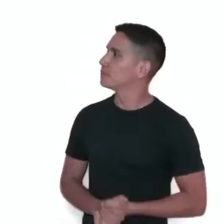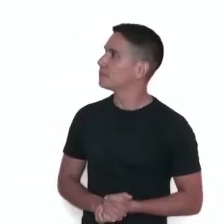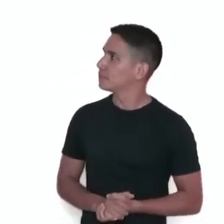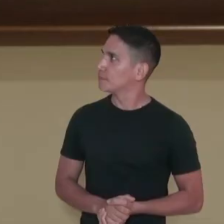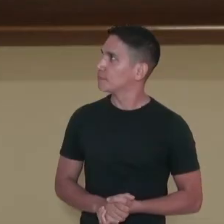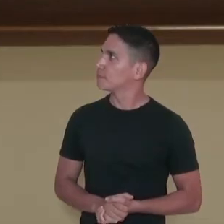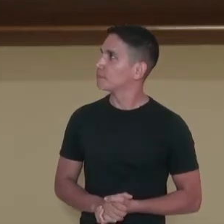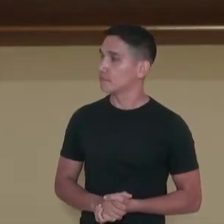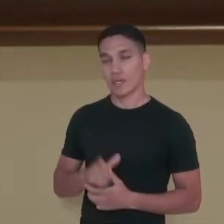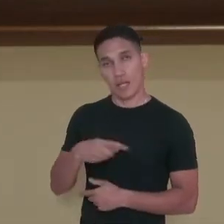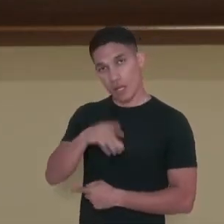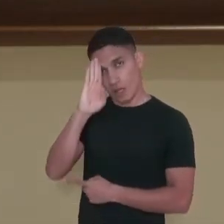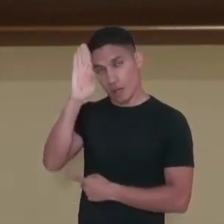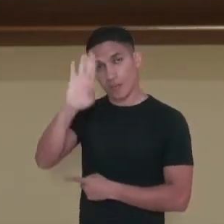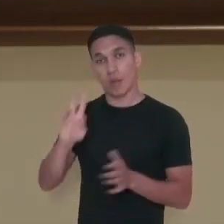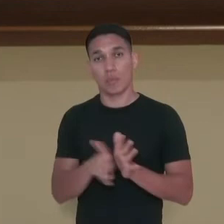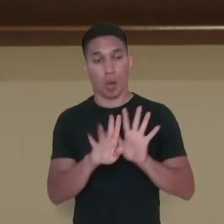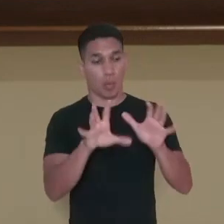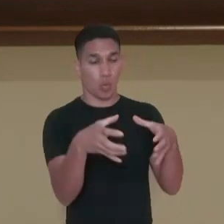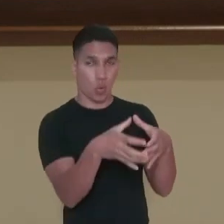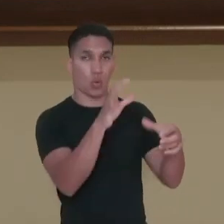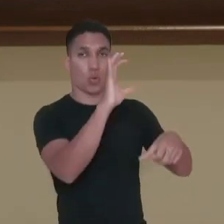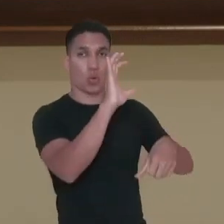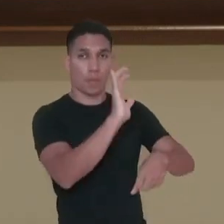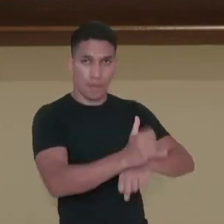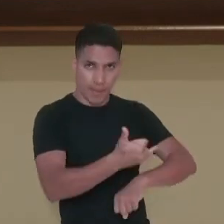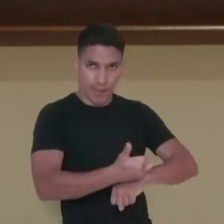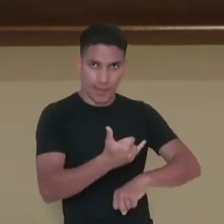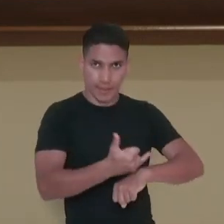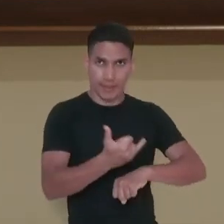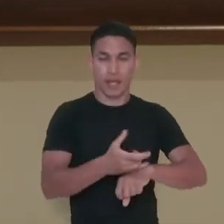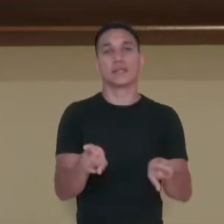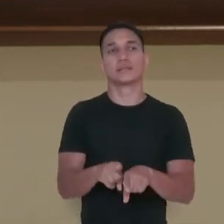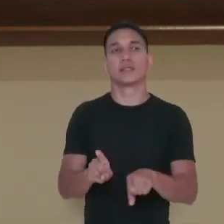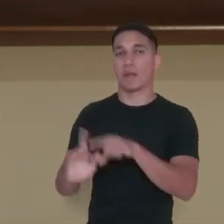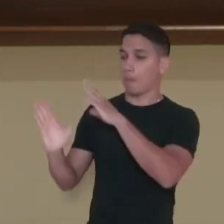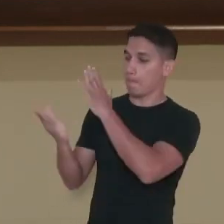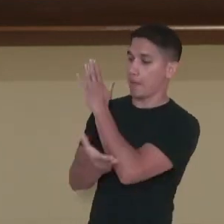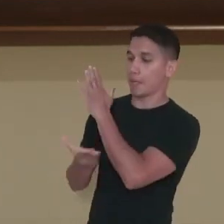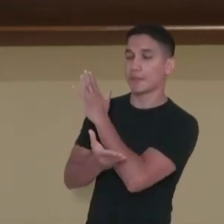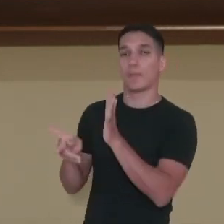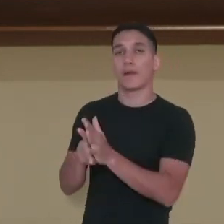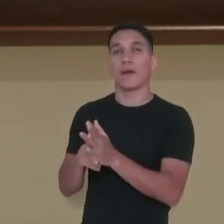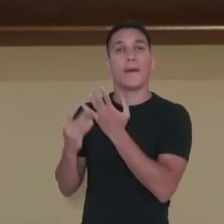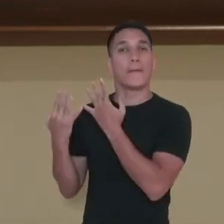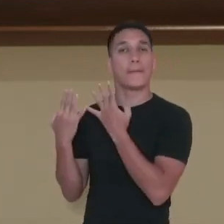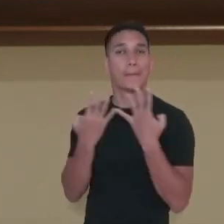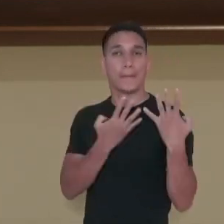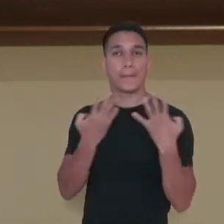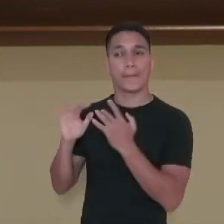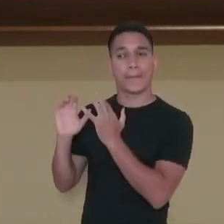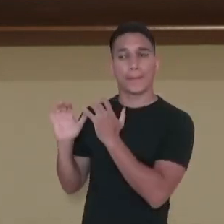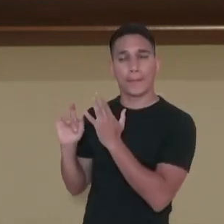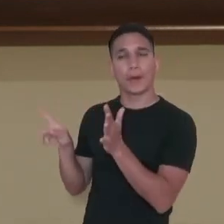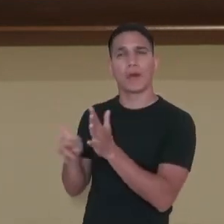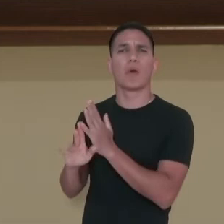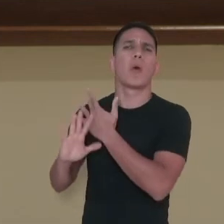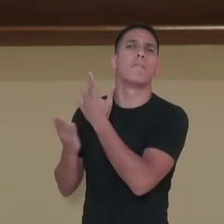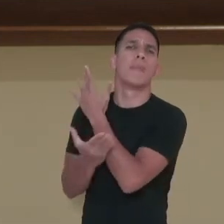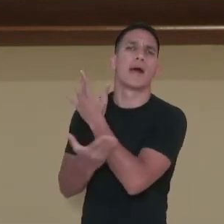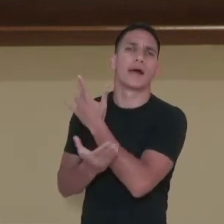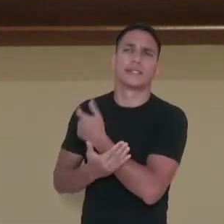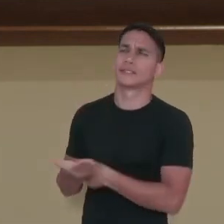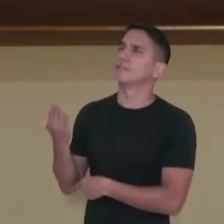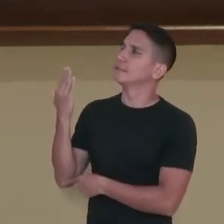são os principais instrumentos dos grupos de metais. E na das madeiras, instrumentos de sopro, feitos de madeira, como flautas, clarinetes,